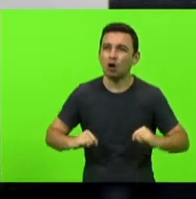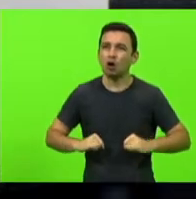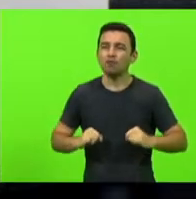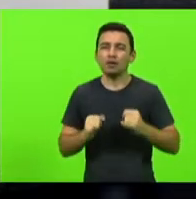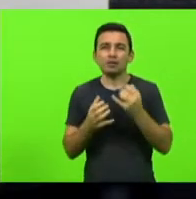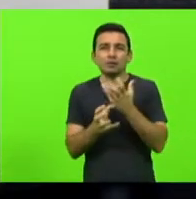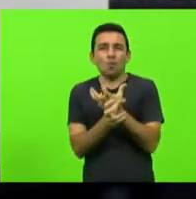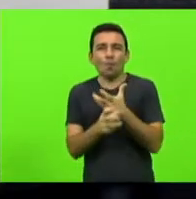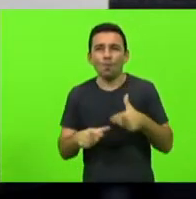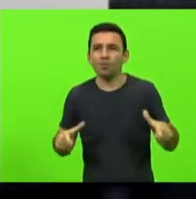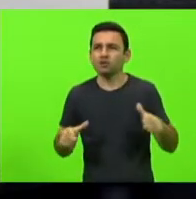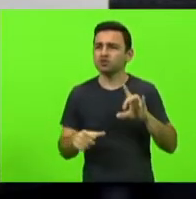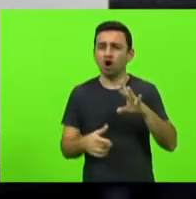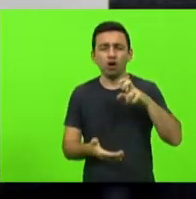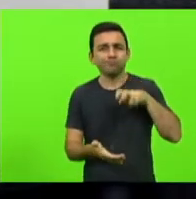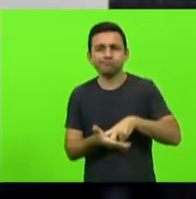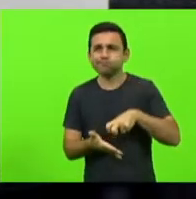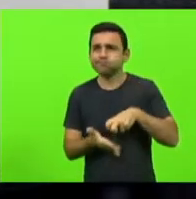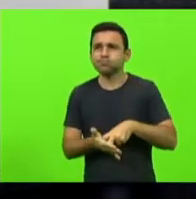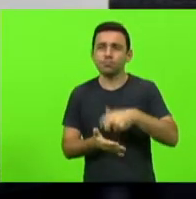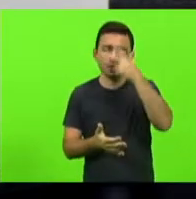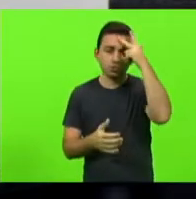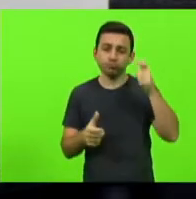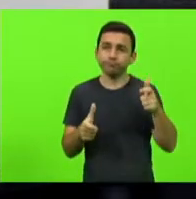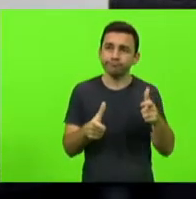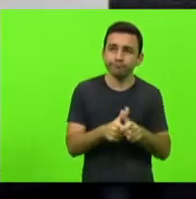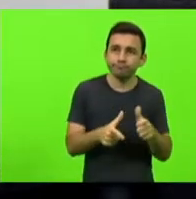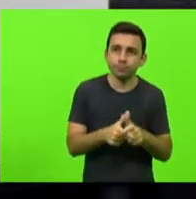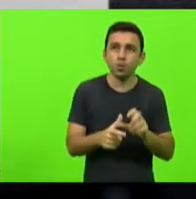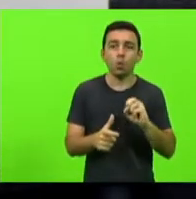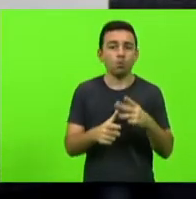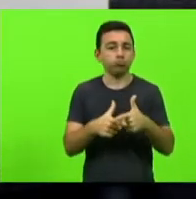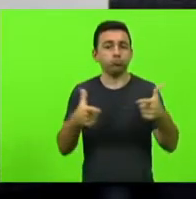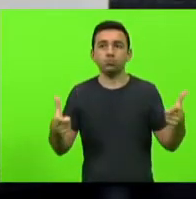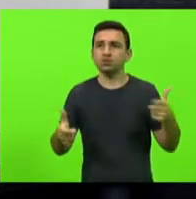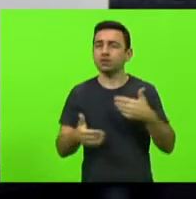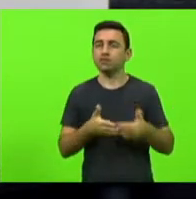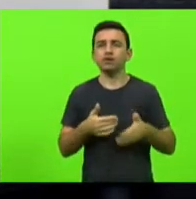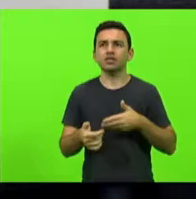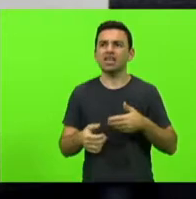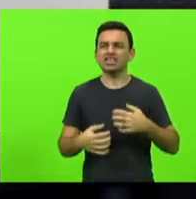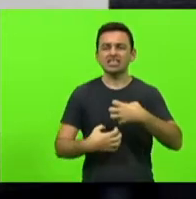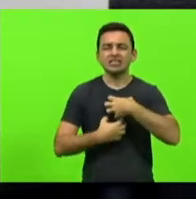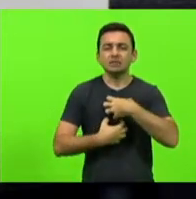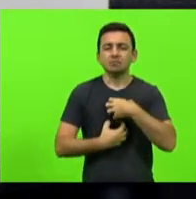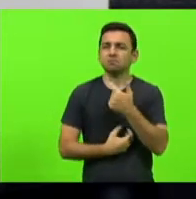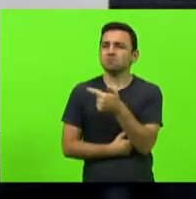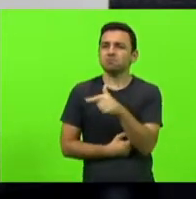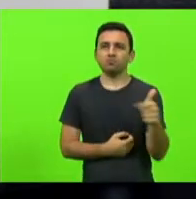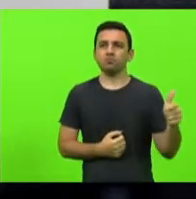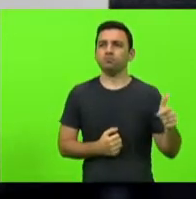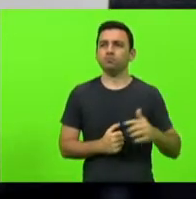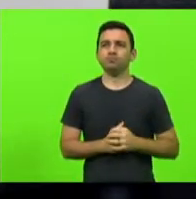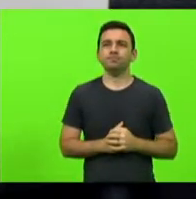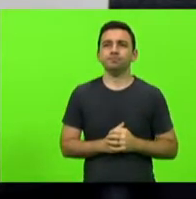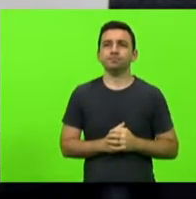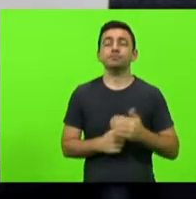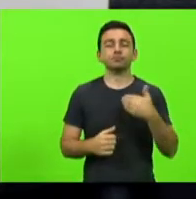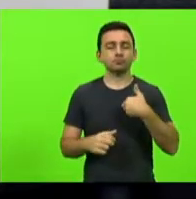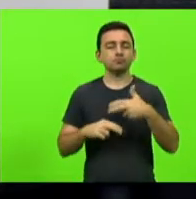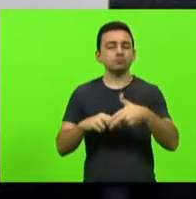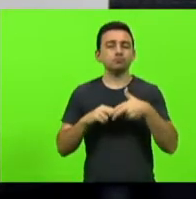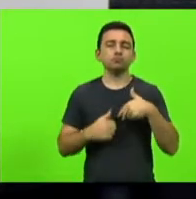só penaliza do pequeno ao grande não tem a mínima sensibilidade e por isso eu acredito